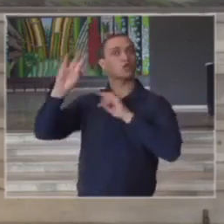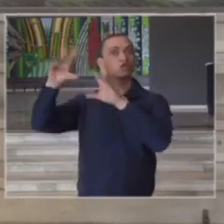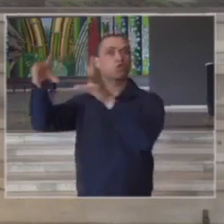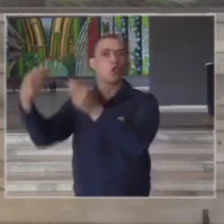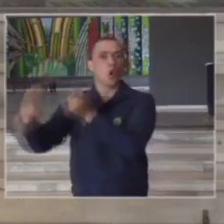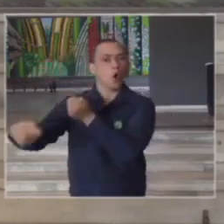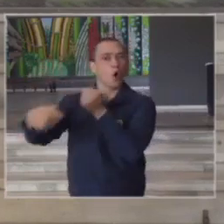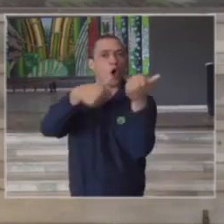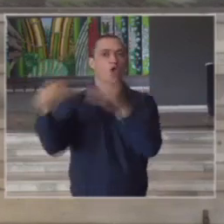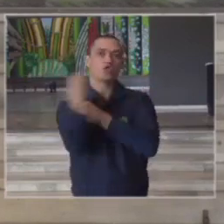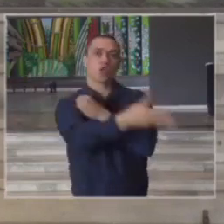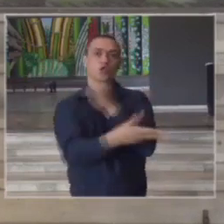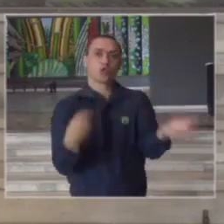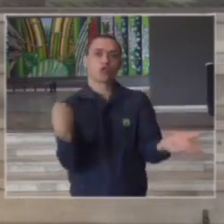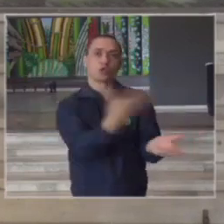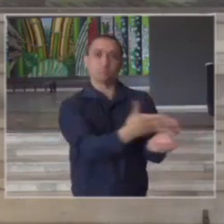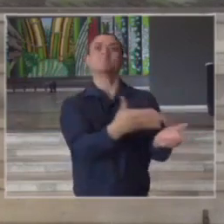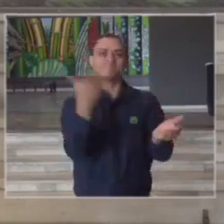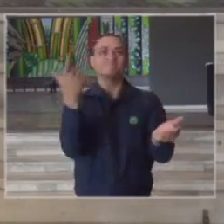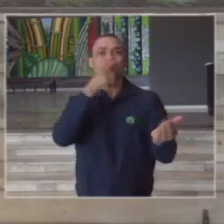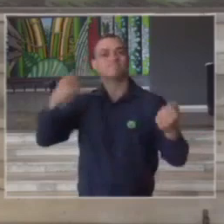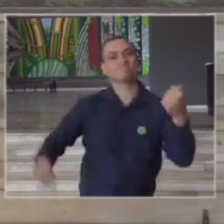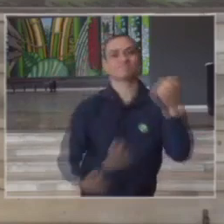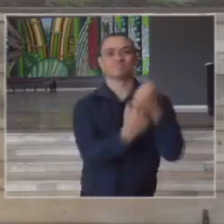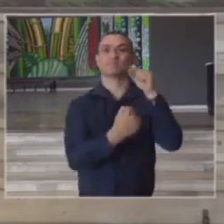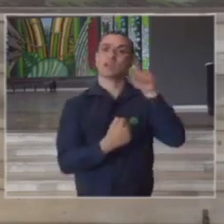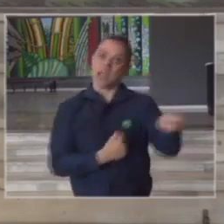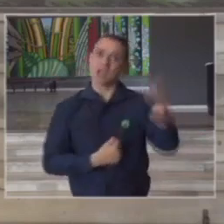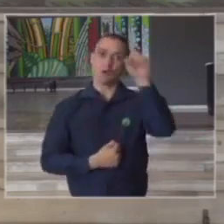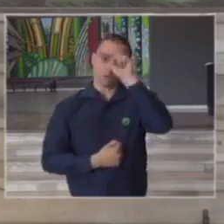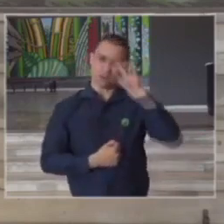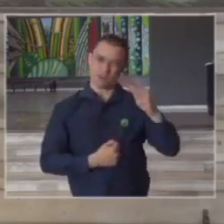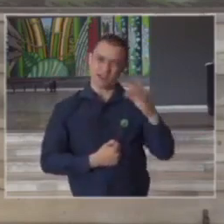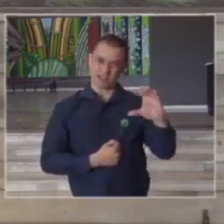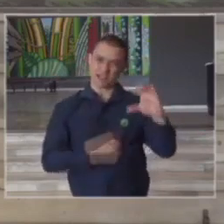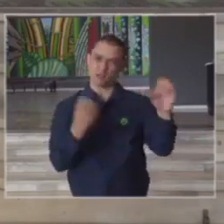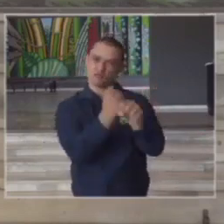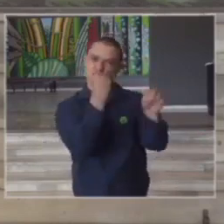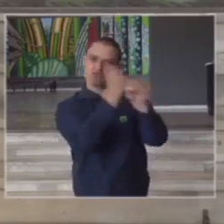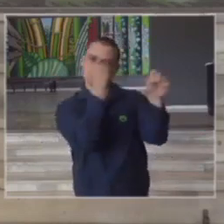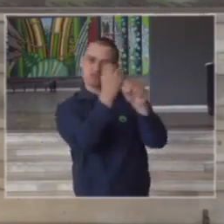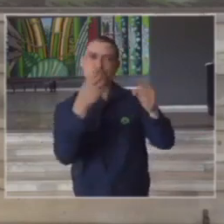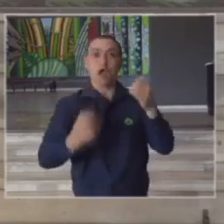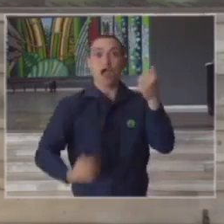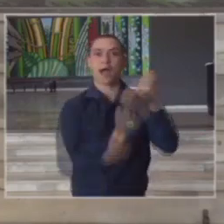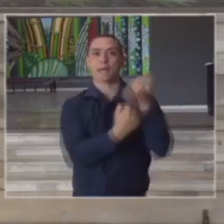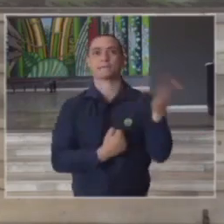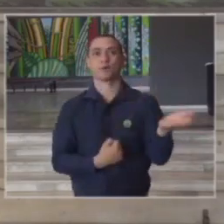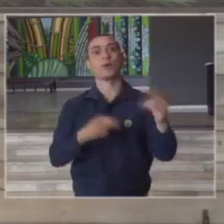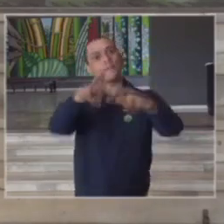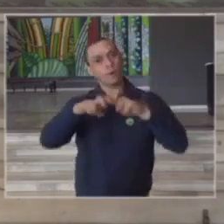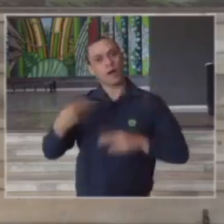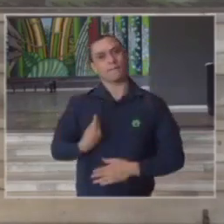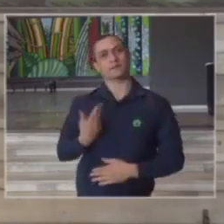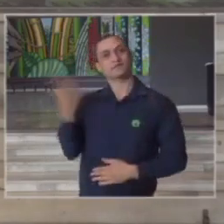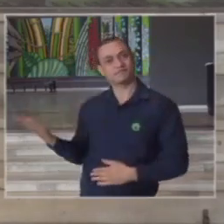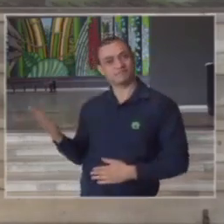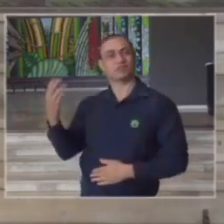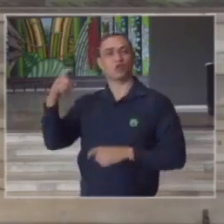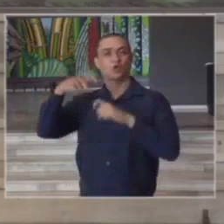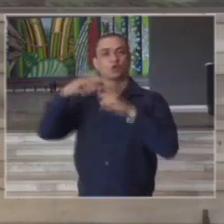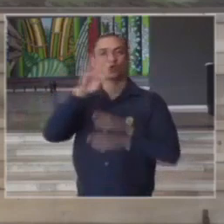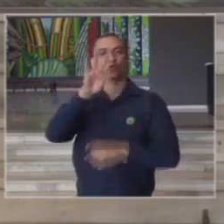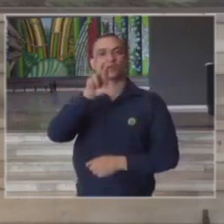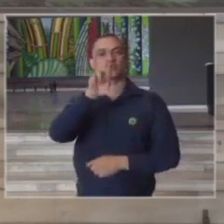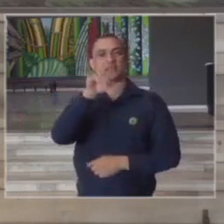nós temos conseguido dar o apoio necessário à estrutura do hospital das clínicas e por isso a presença do doutor Tarcísio